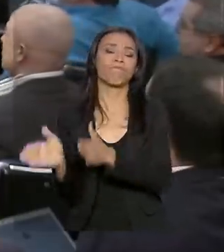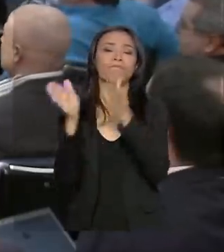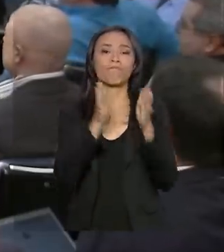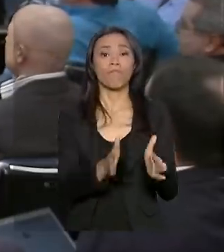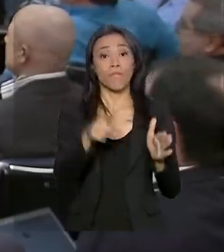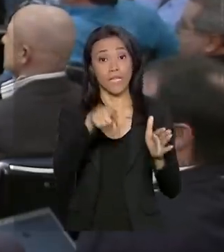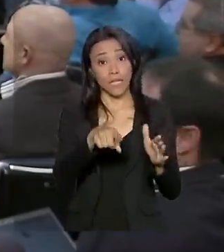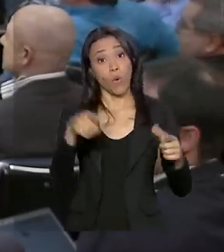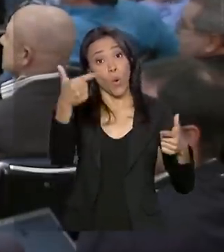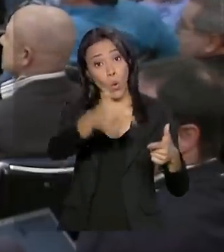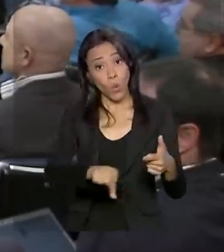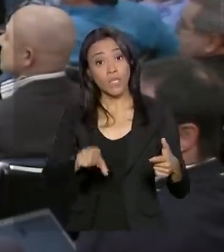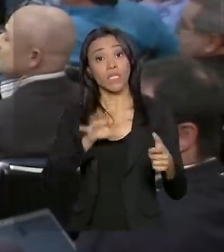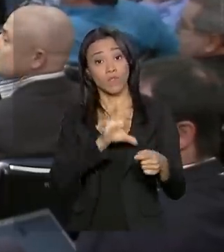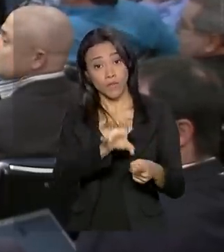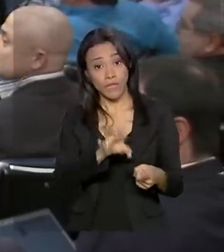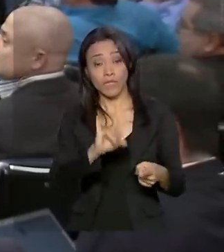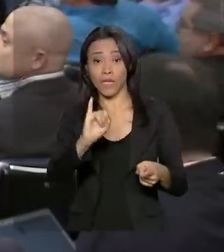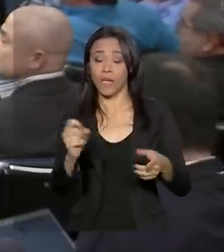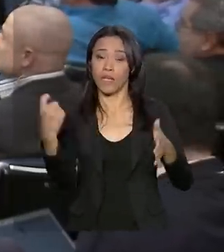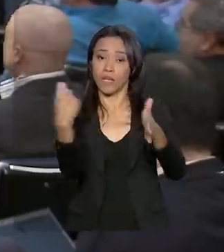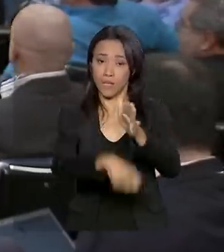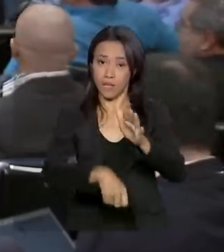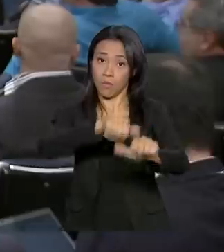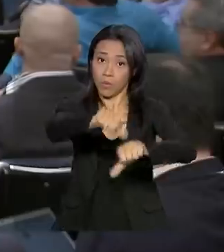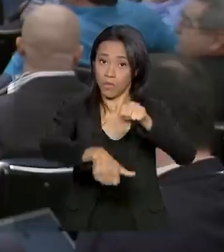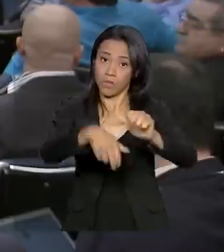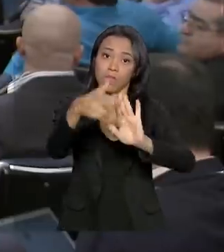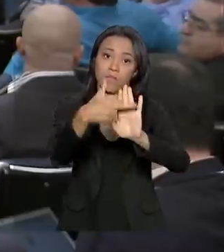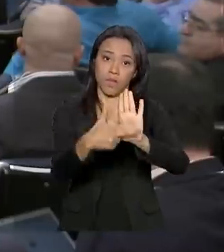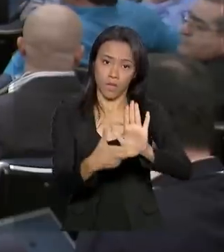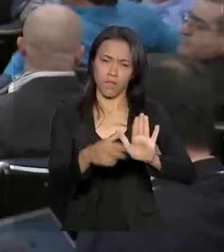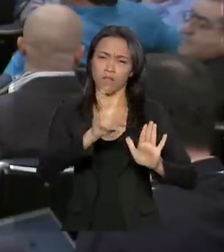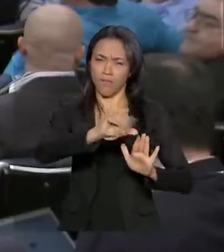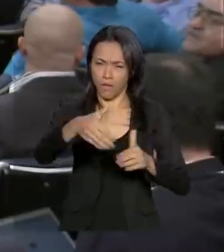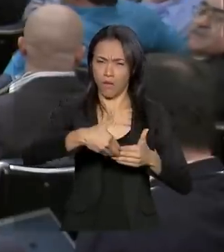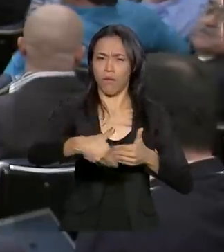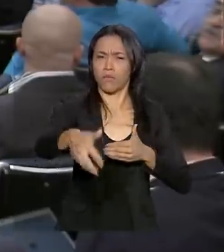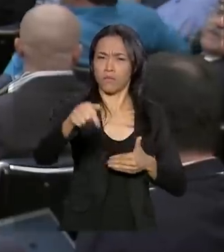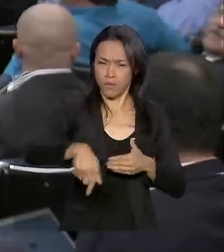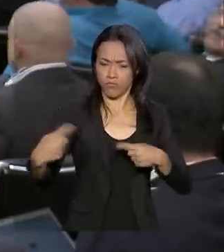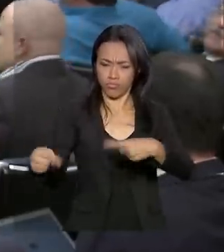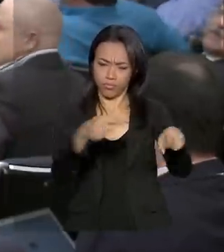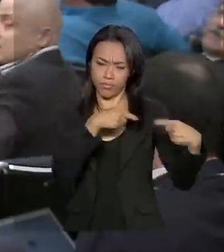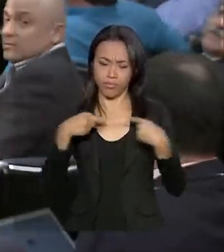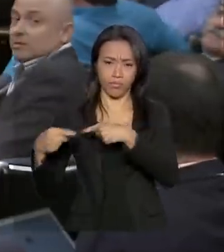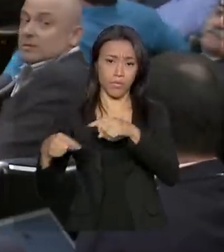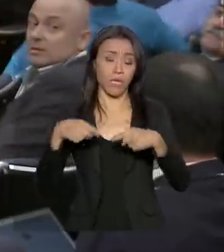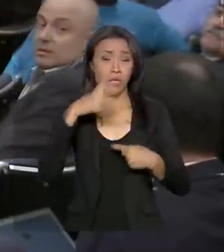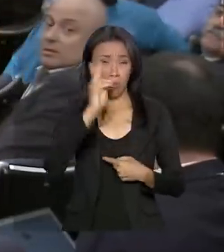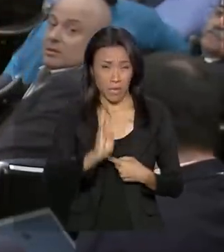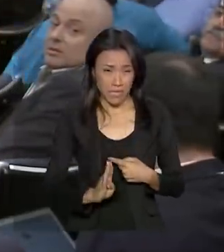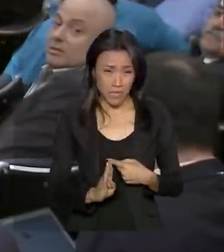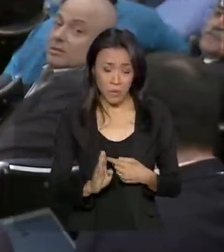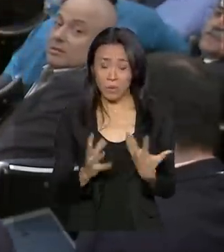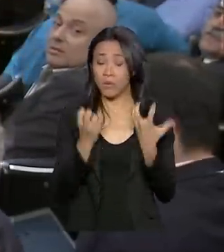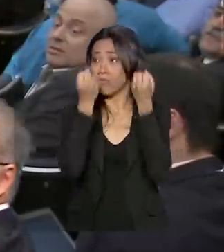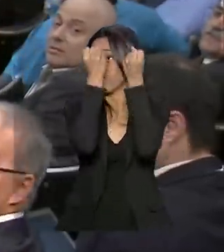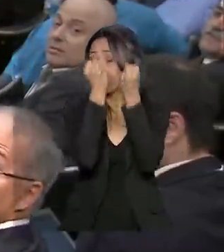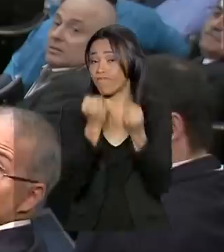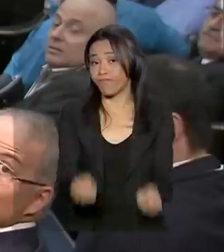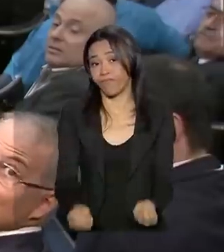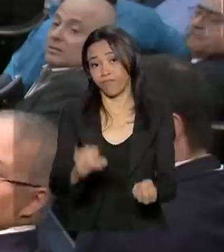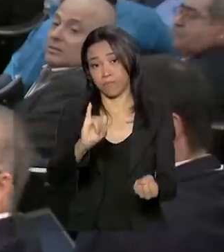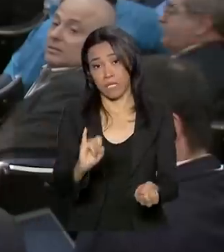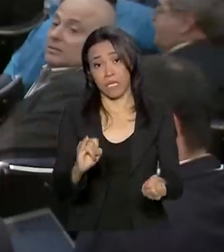tributária é um outro assunto que está sendo discutido aqui no fórum. O Brasil tem uma das maiores cargas tributárias do mundo